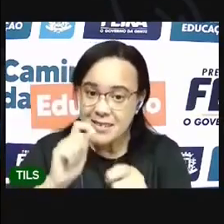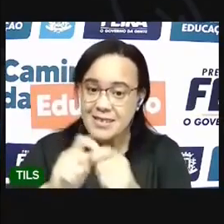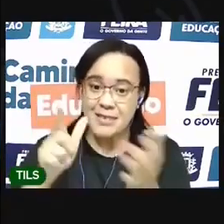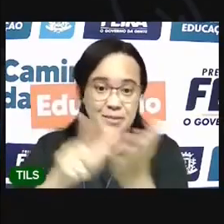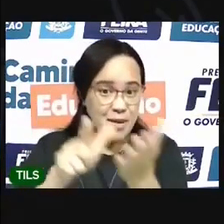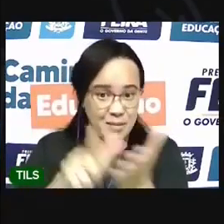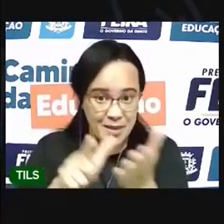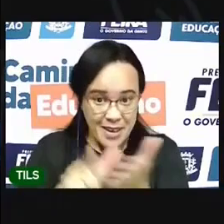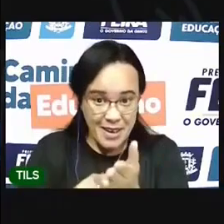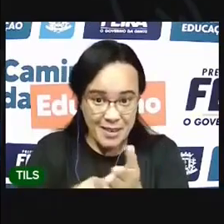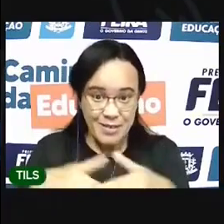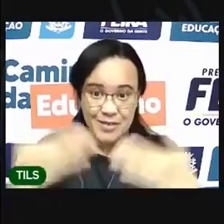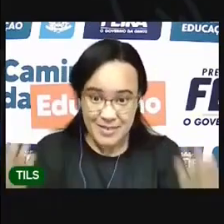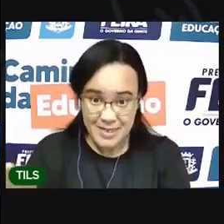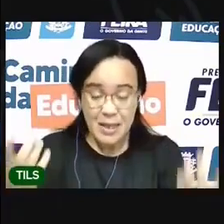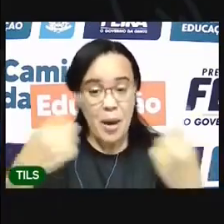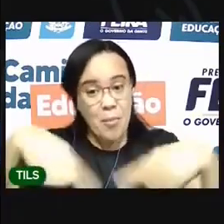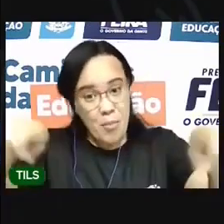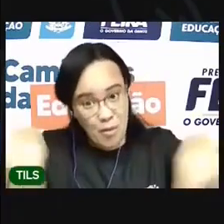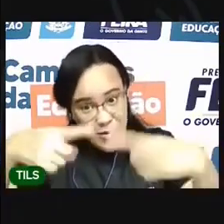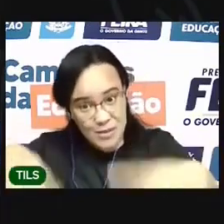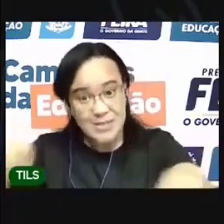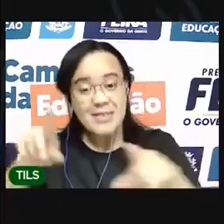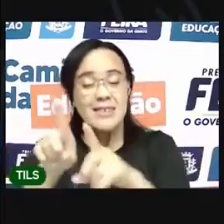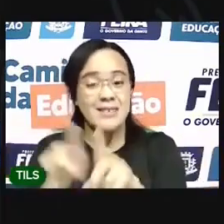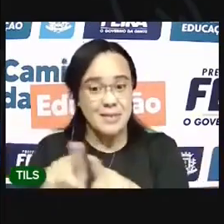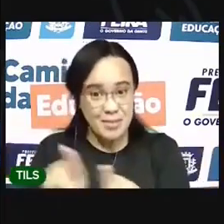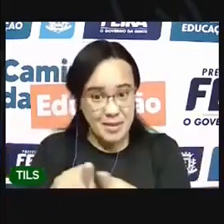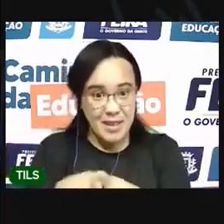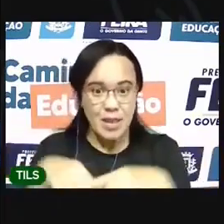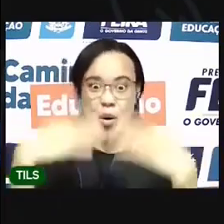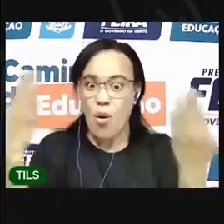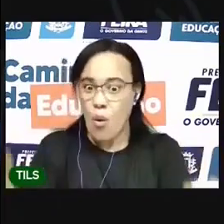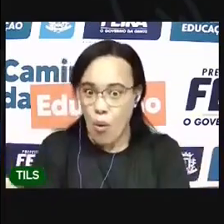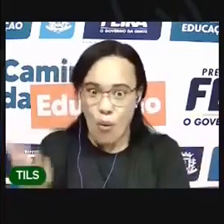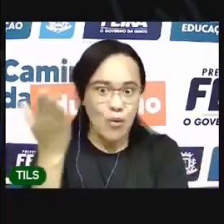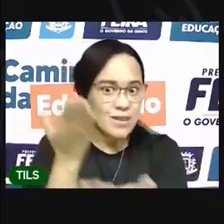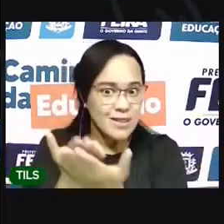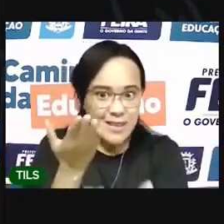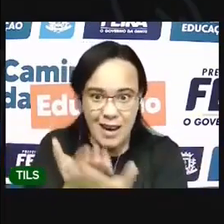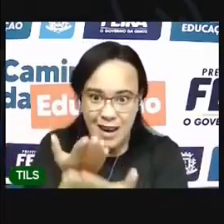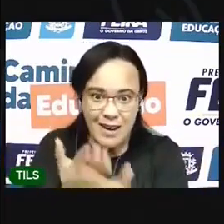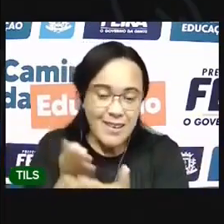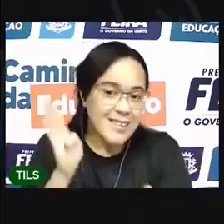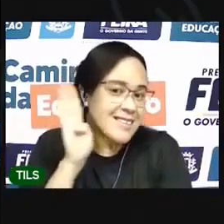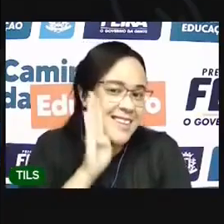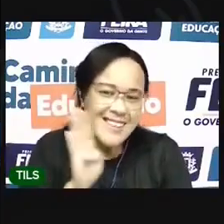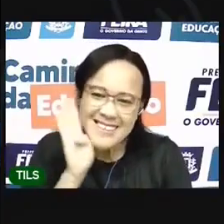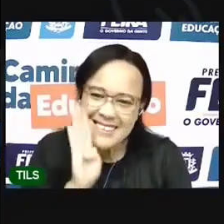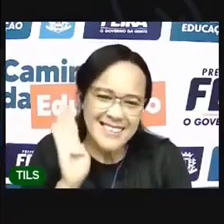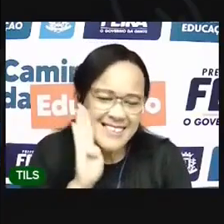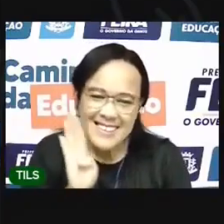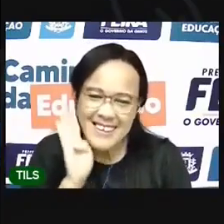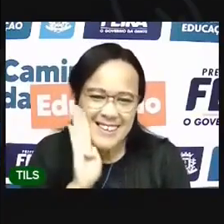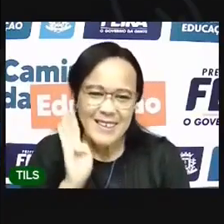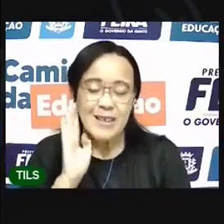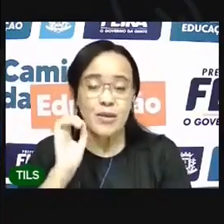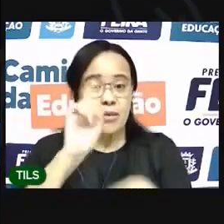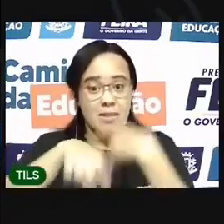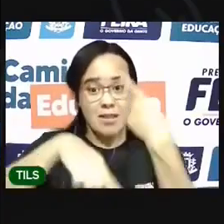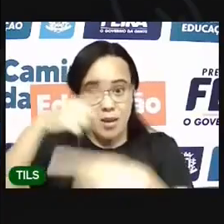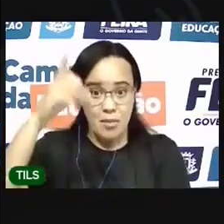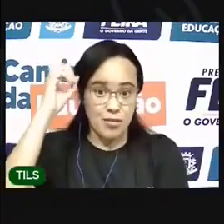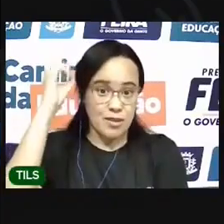muito legal Né? Espero que vocês tenham gostado Muito A gente vai se ver agora No nosso próximo